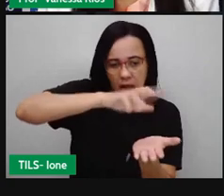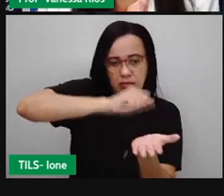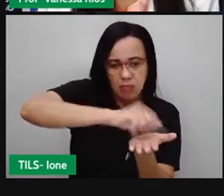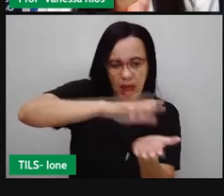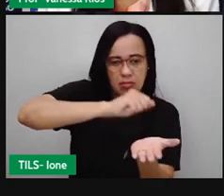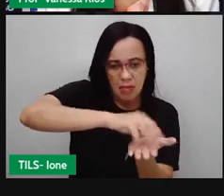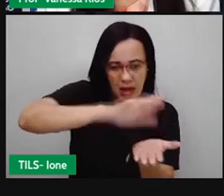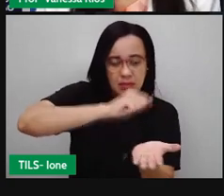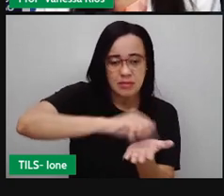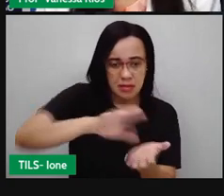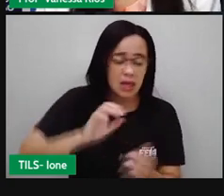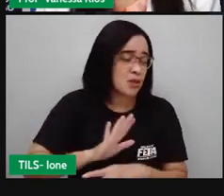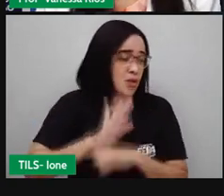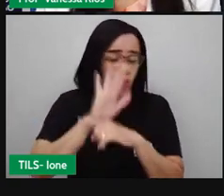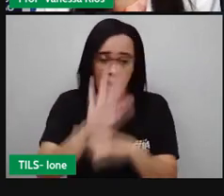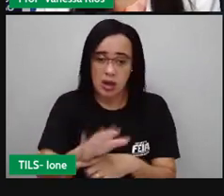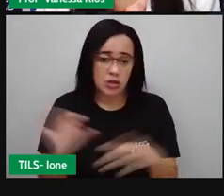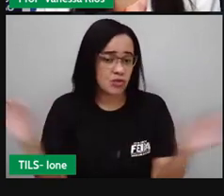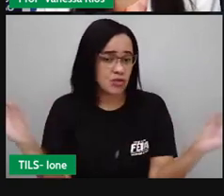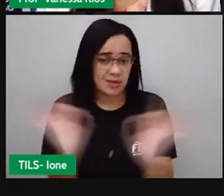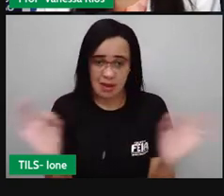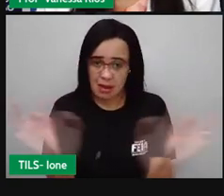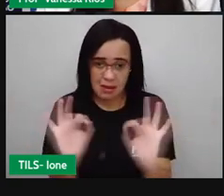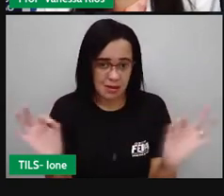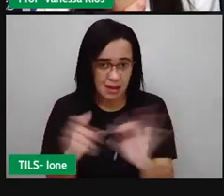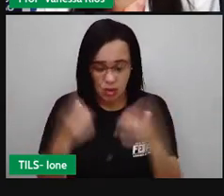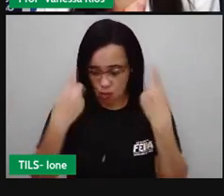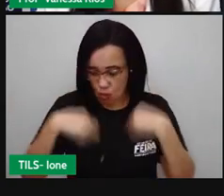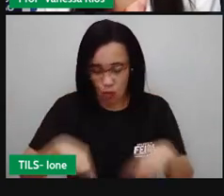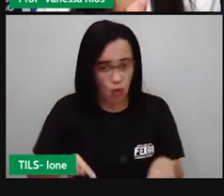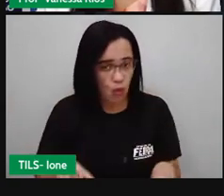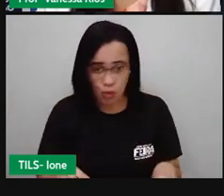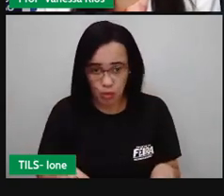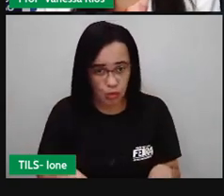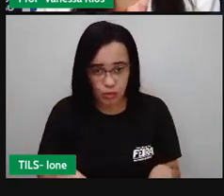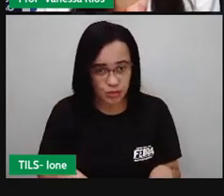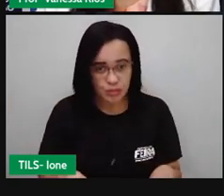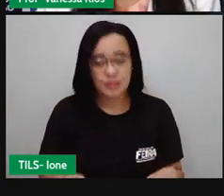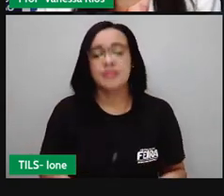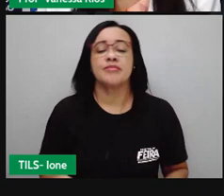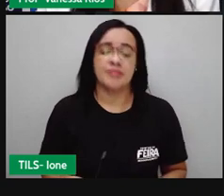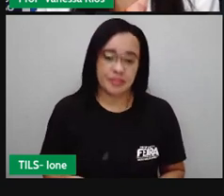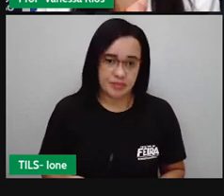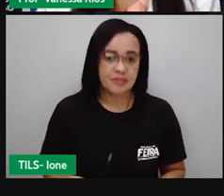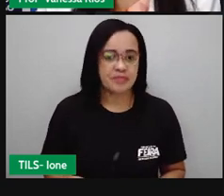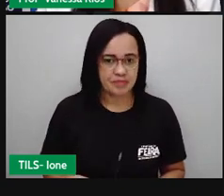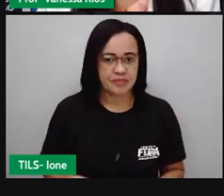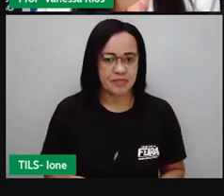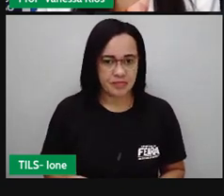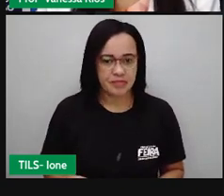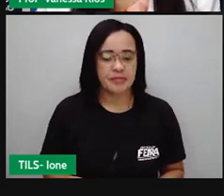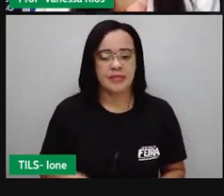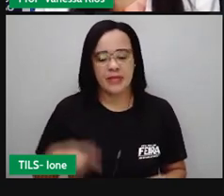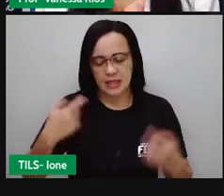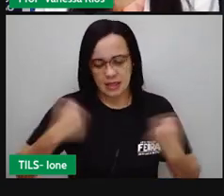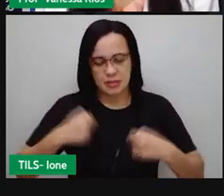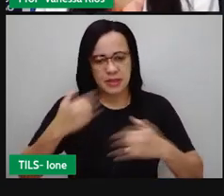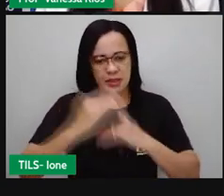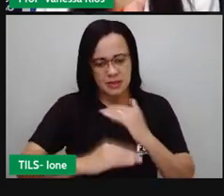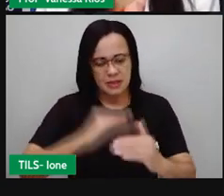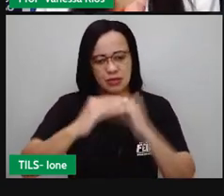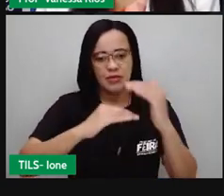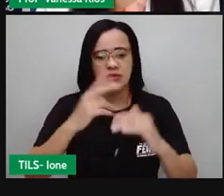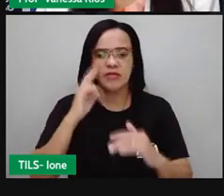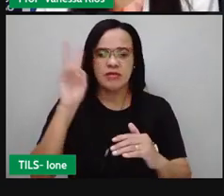não vão ajudar no nosso corpo, né? Em todas as ações que o nosso corpo precisa desenvolver. Já